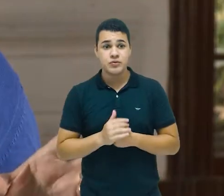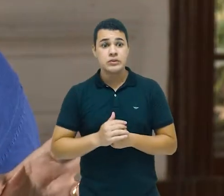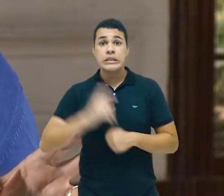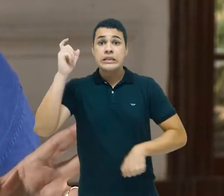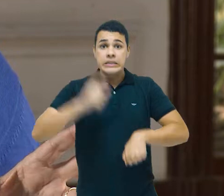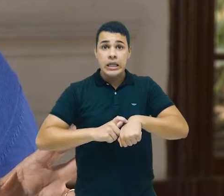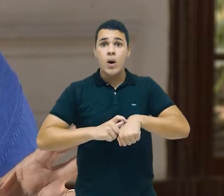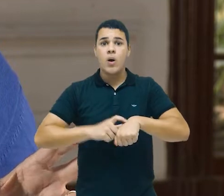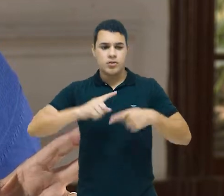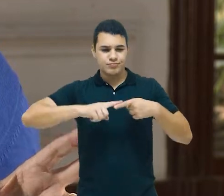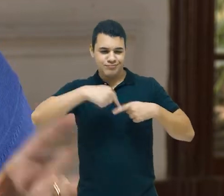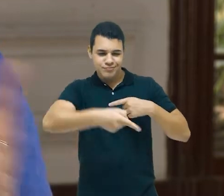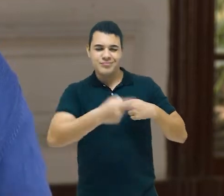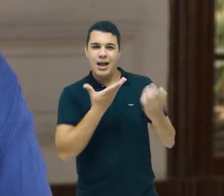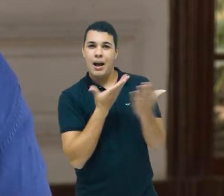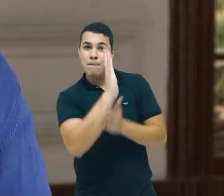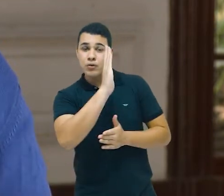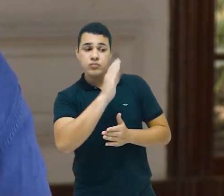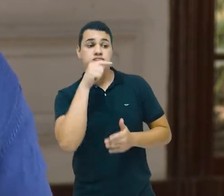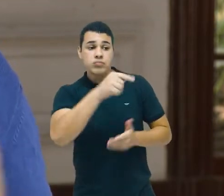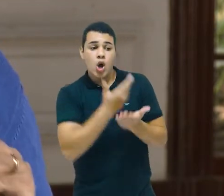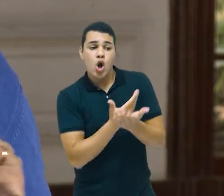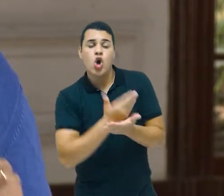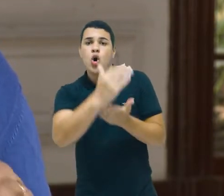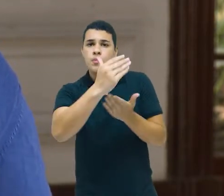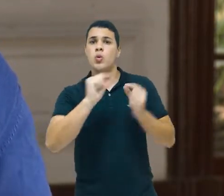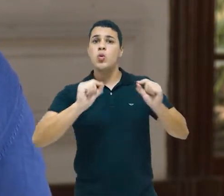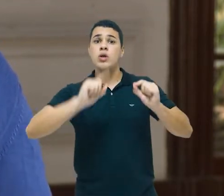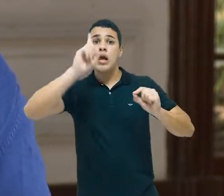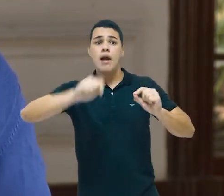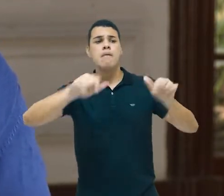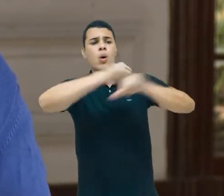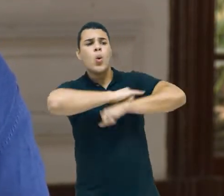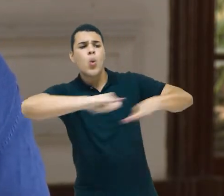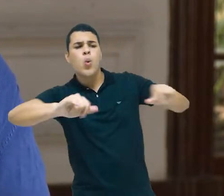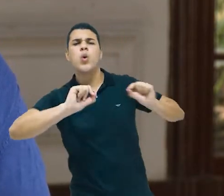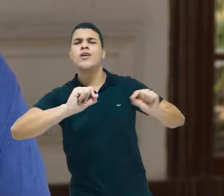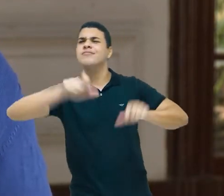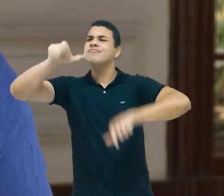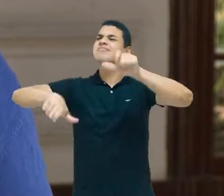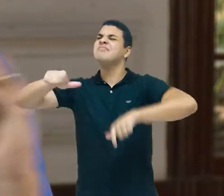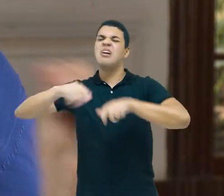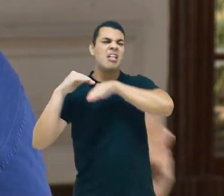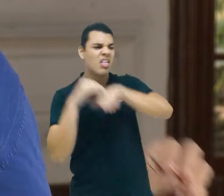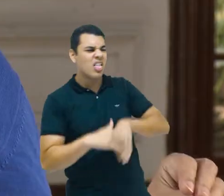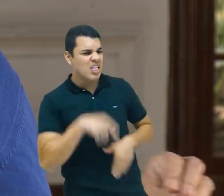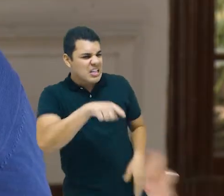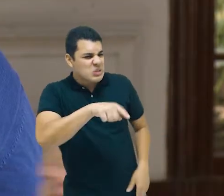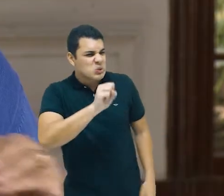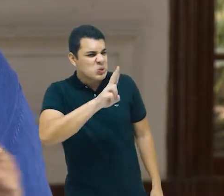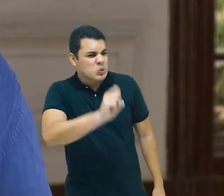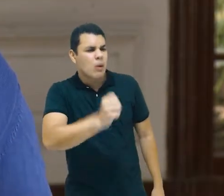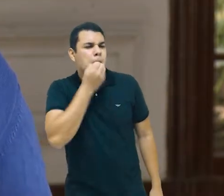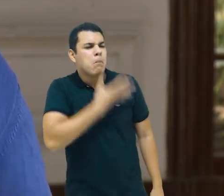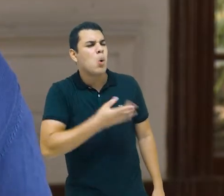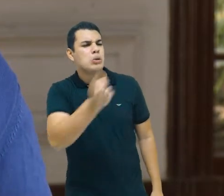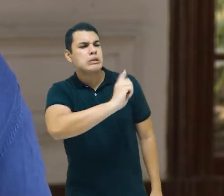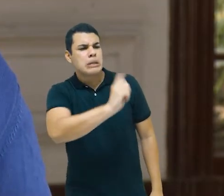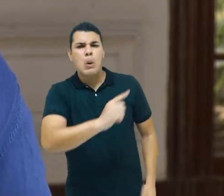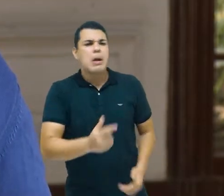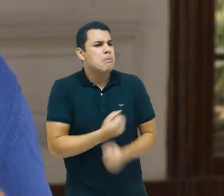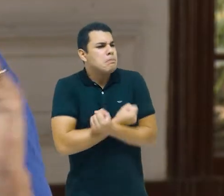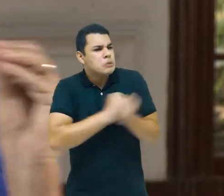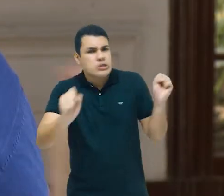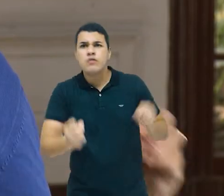imediatamente após a aprovação do SUS, já se começou a dizer que o SUS não daria certo. Seria impossível ter um sistema